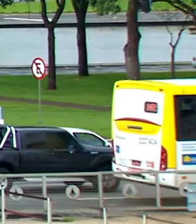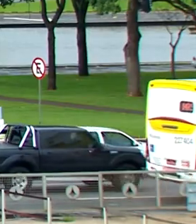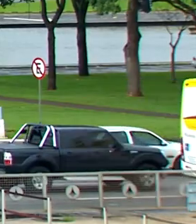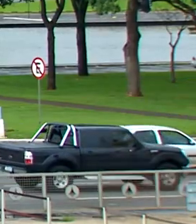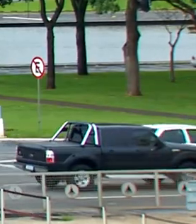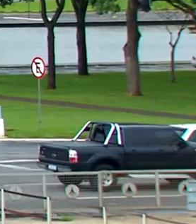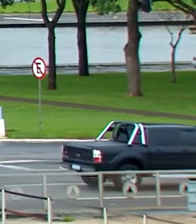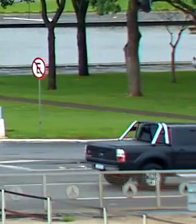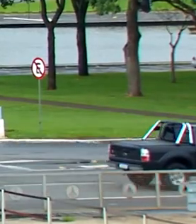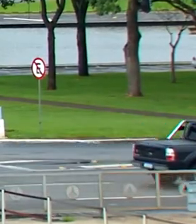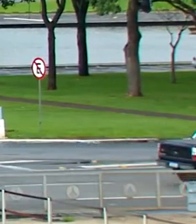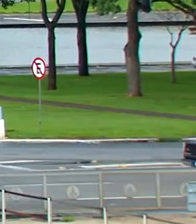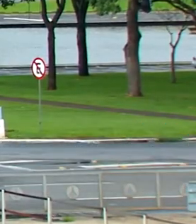Transcrição Negri Transcrição Pedro Negri Transcrição e Legendas Negri